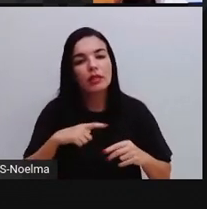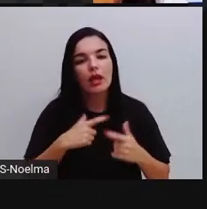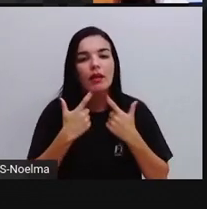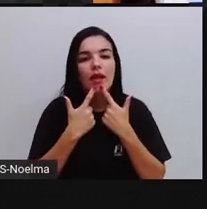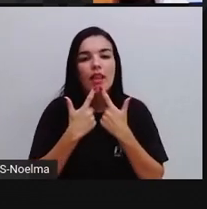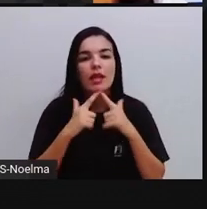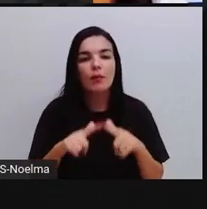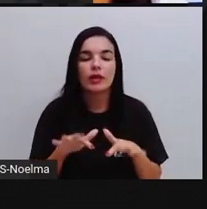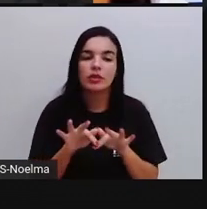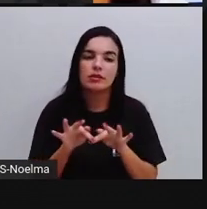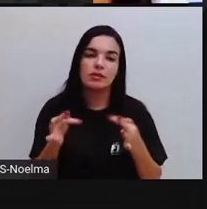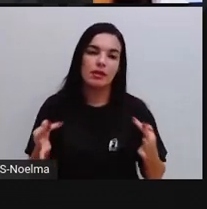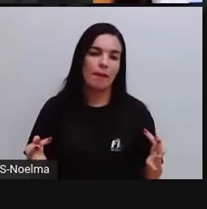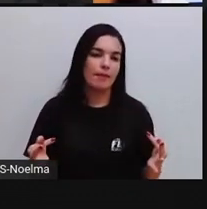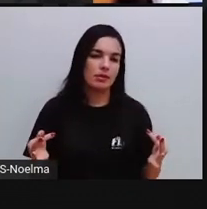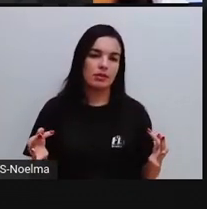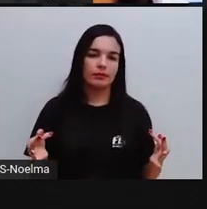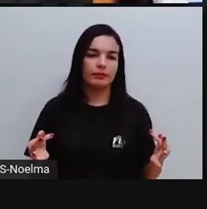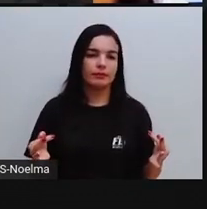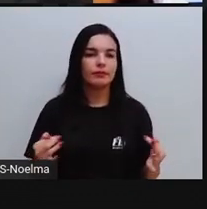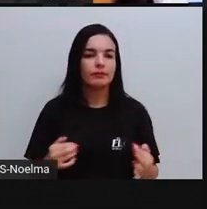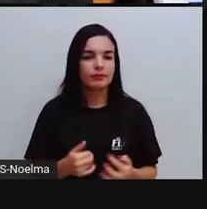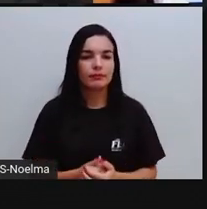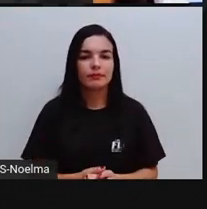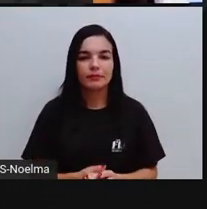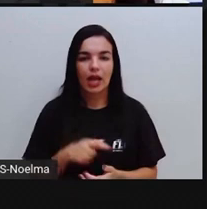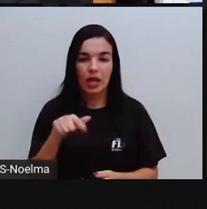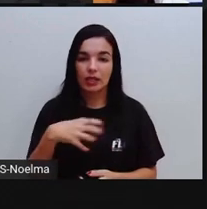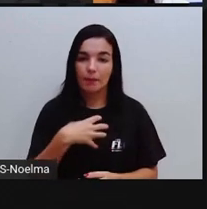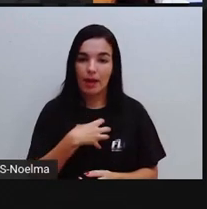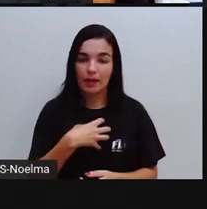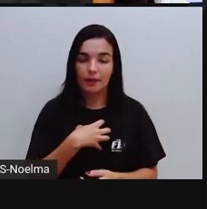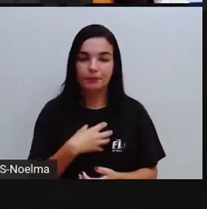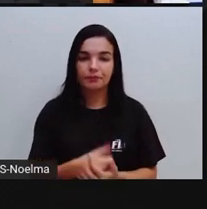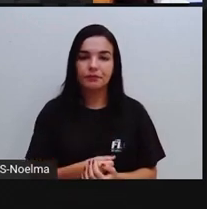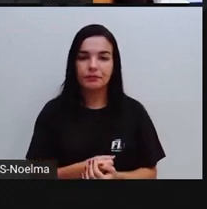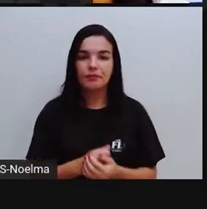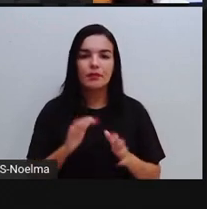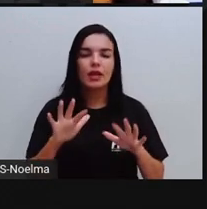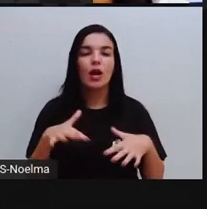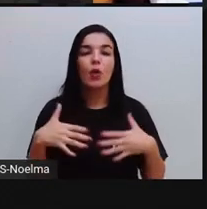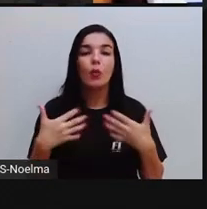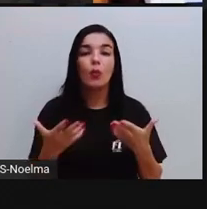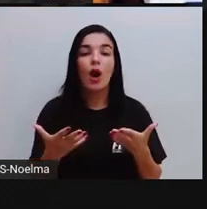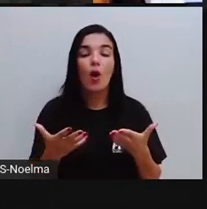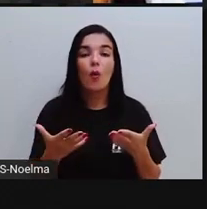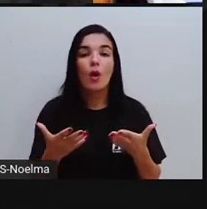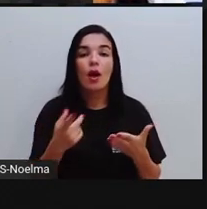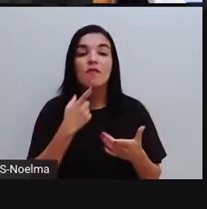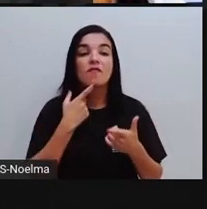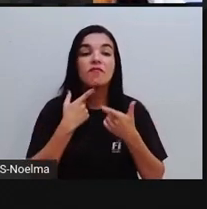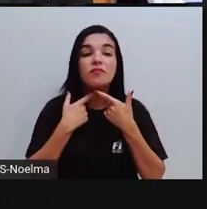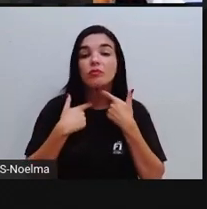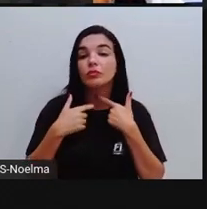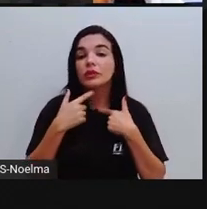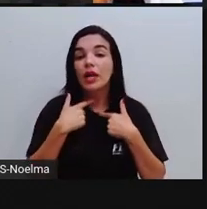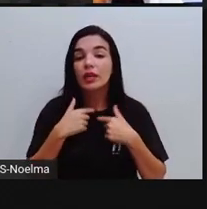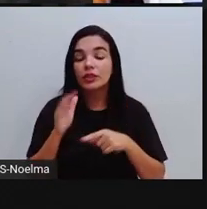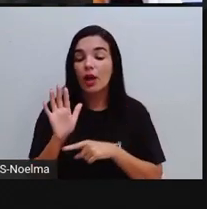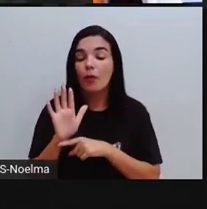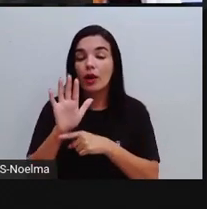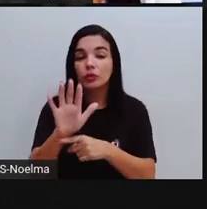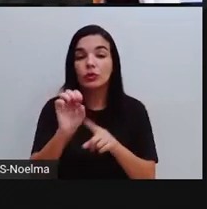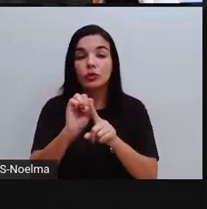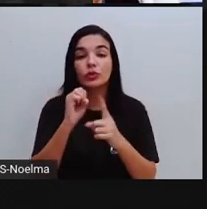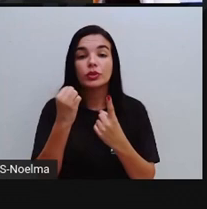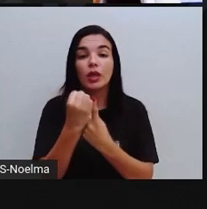pessoas de todo o Estado, da Bahia, nesse caso aí. Qual a intencionalidade e função social dessa propaganda? Tem,